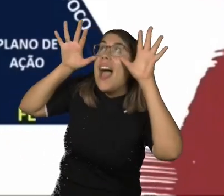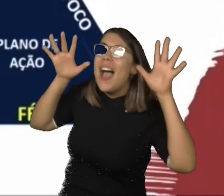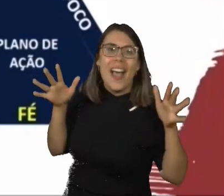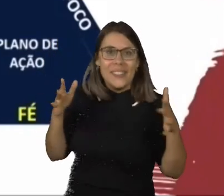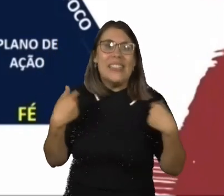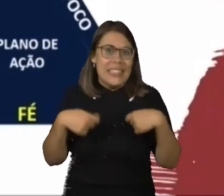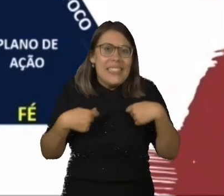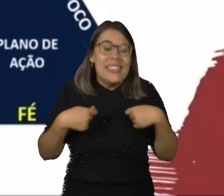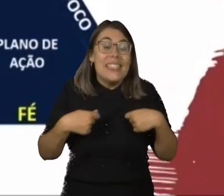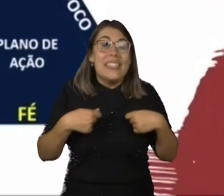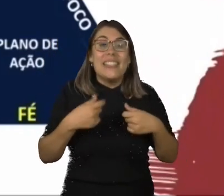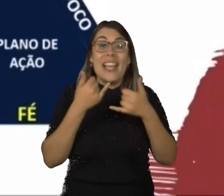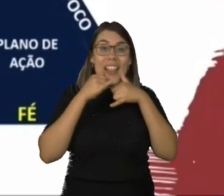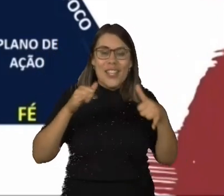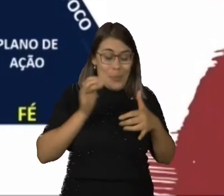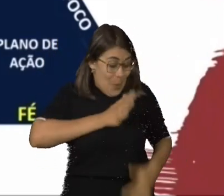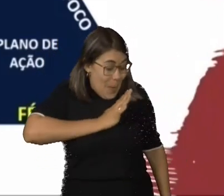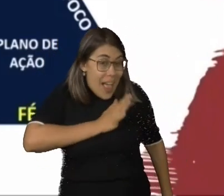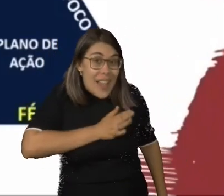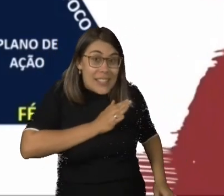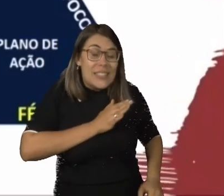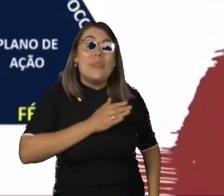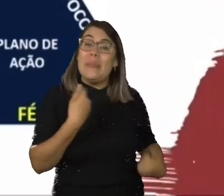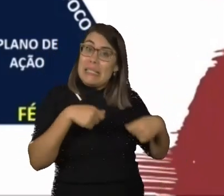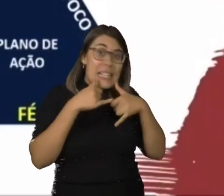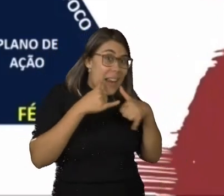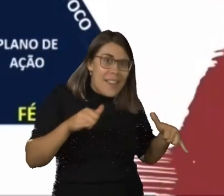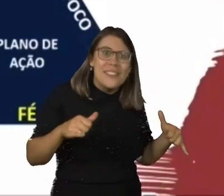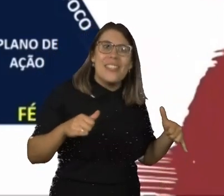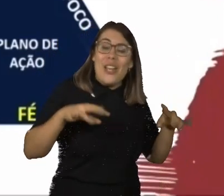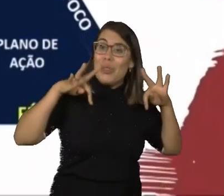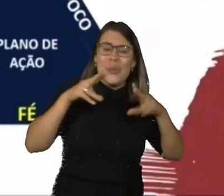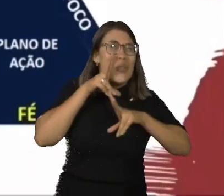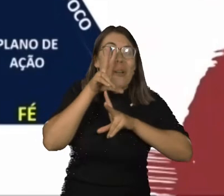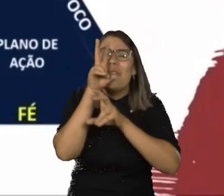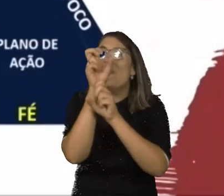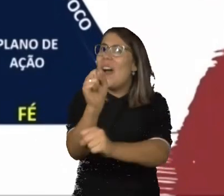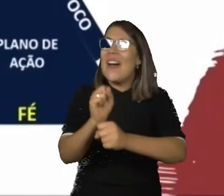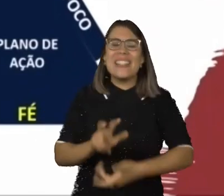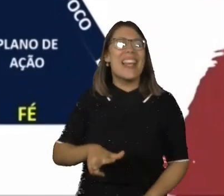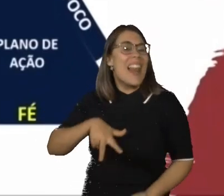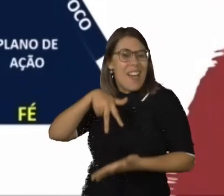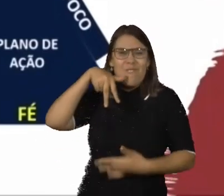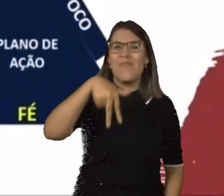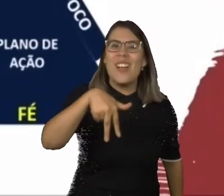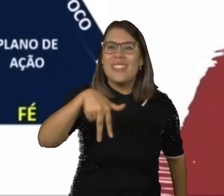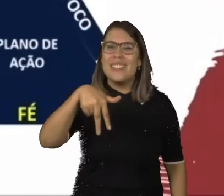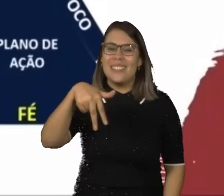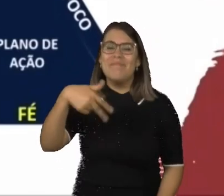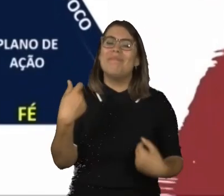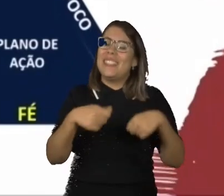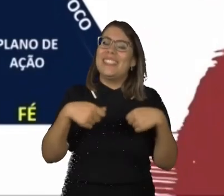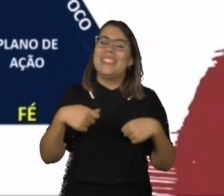energia. Tem que ter energia dentro do meu coração. Então, a força é aquilo que faz com que a gente tenha ação, atitude.